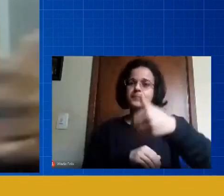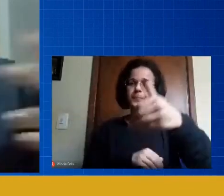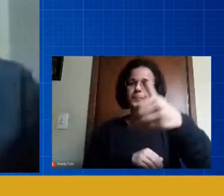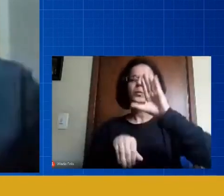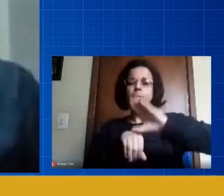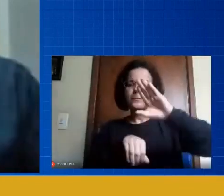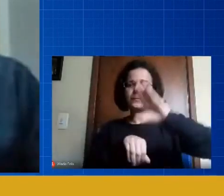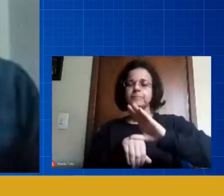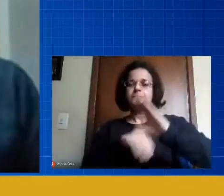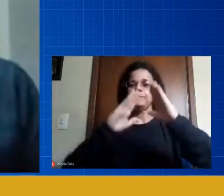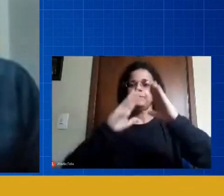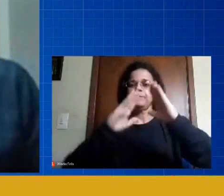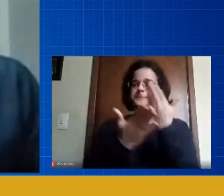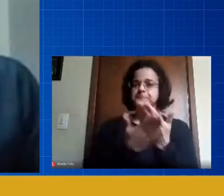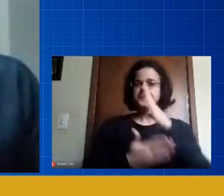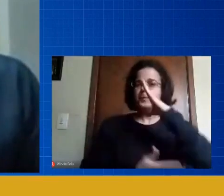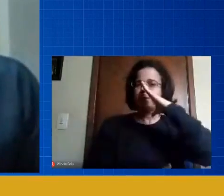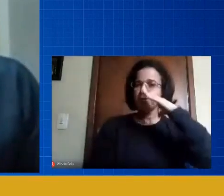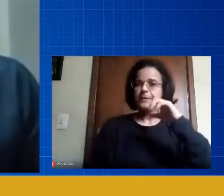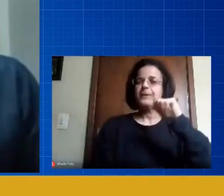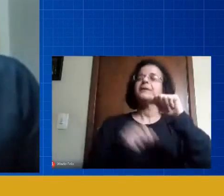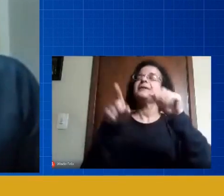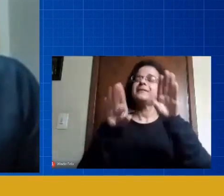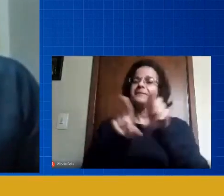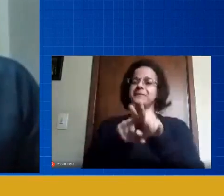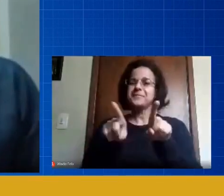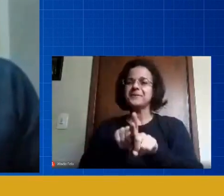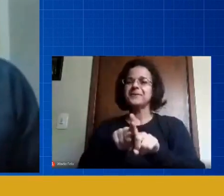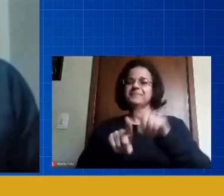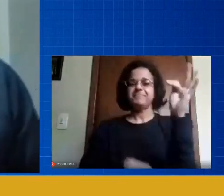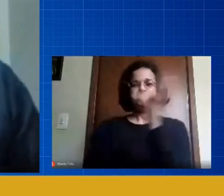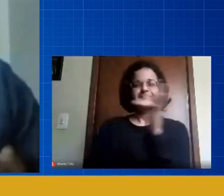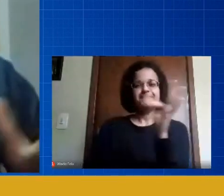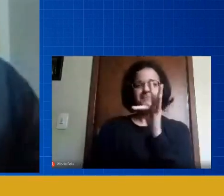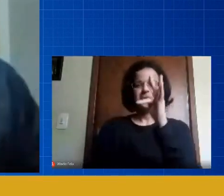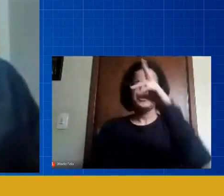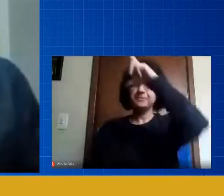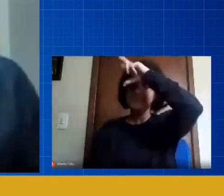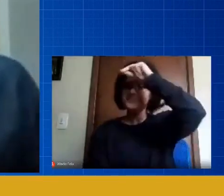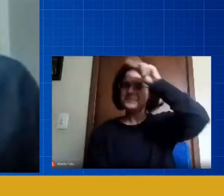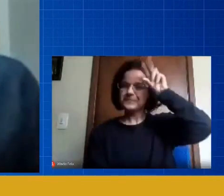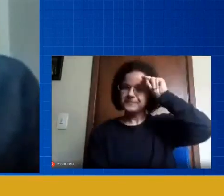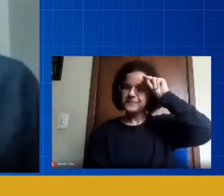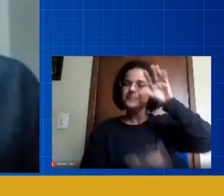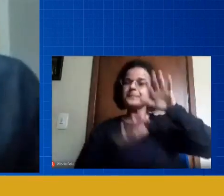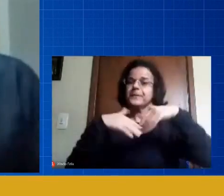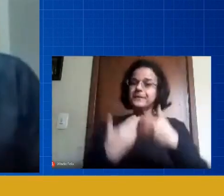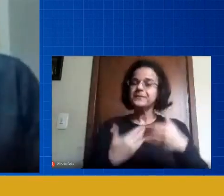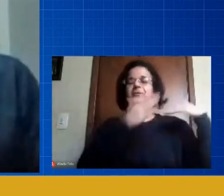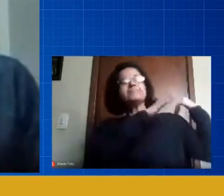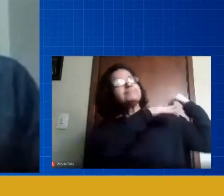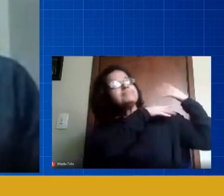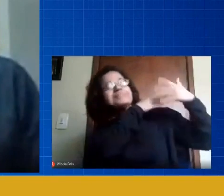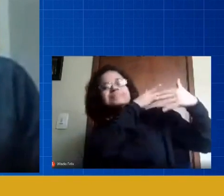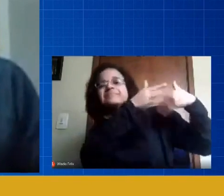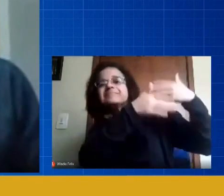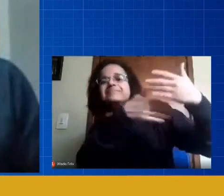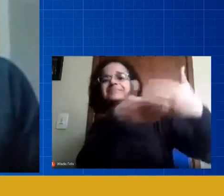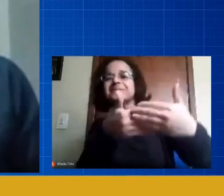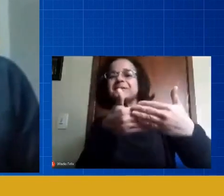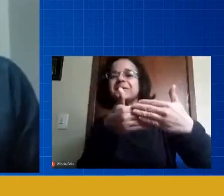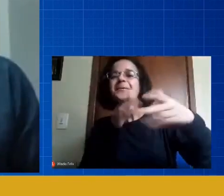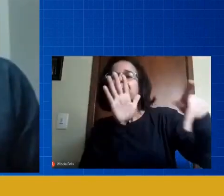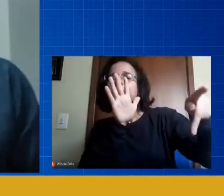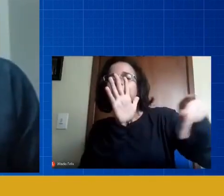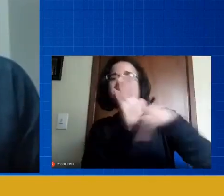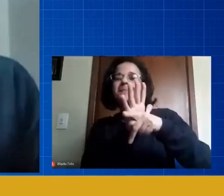faculdades, prefeituras, enfim. Então, é uma história de vida voltada para a formação